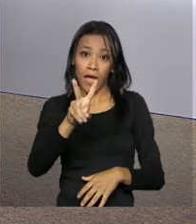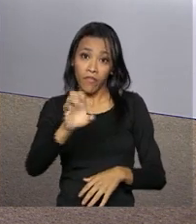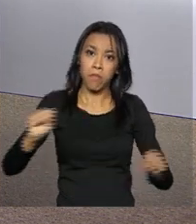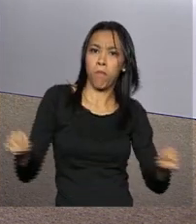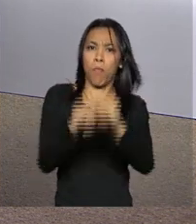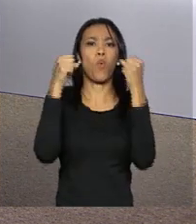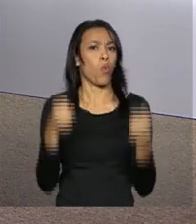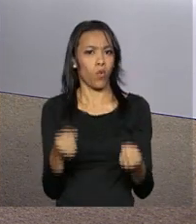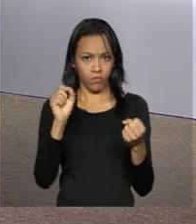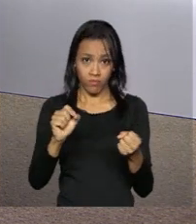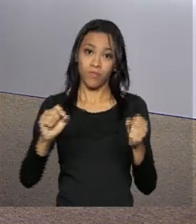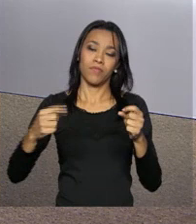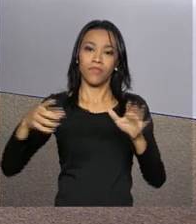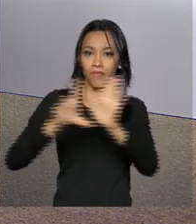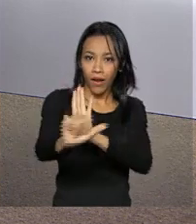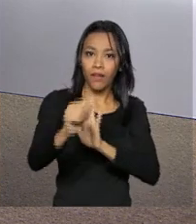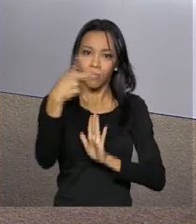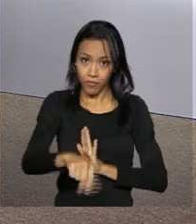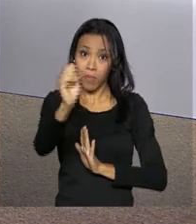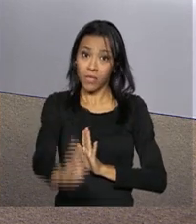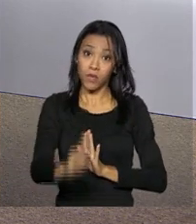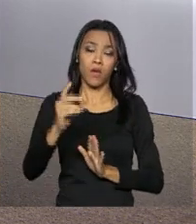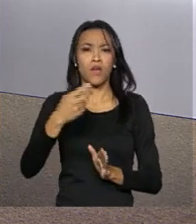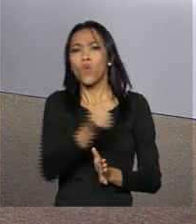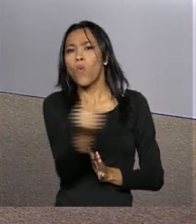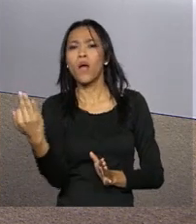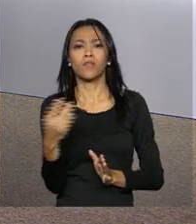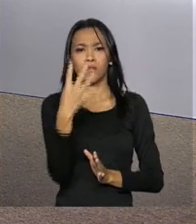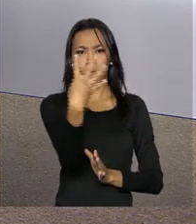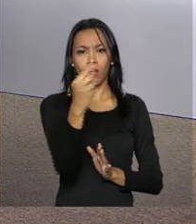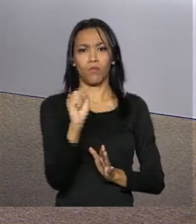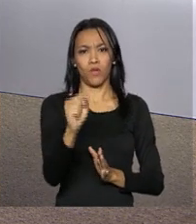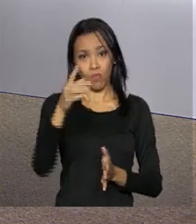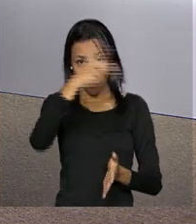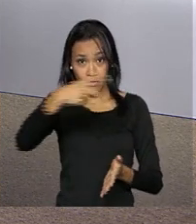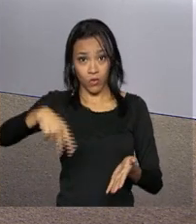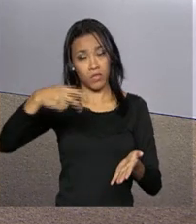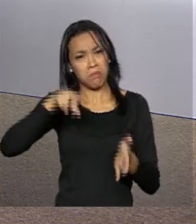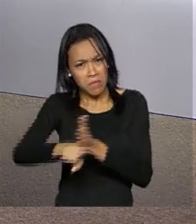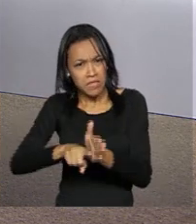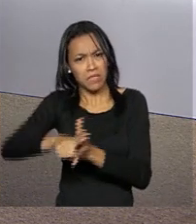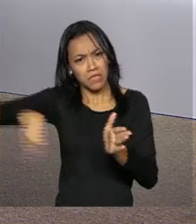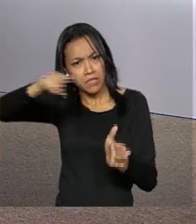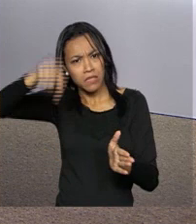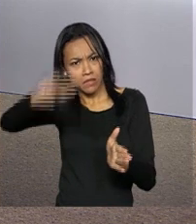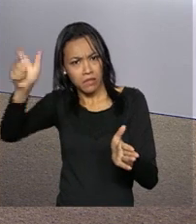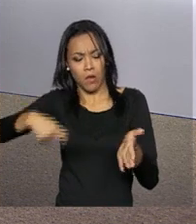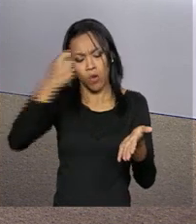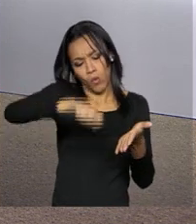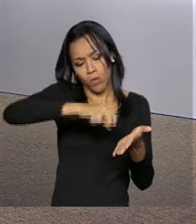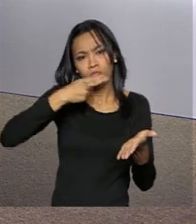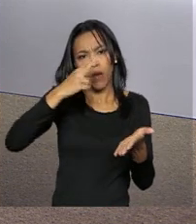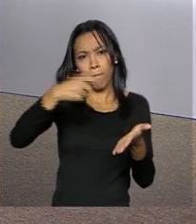atualmente em curso no Brasil. A carta, assinada por mais de 4 mil docentes e pesquisadores, destaca que no Brasil há uma